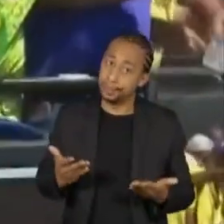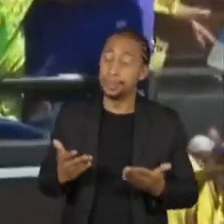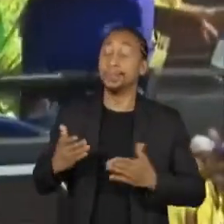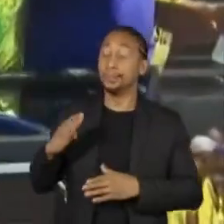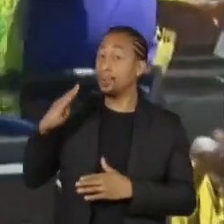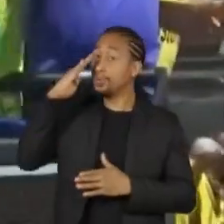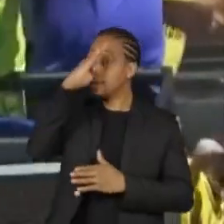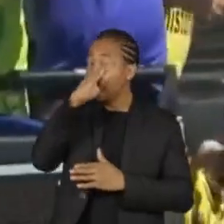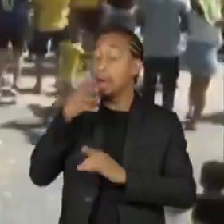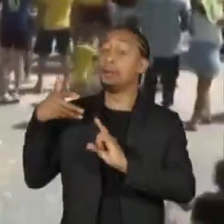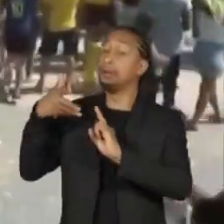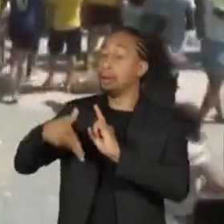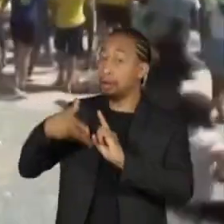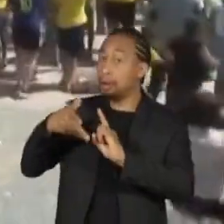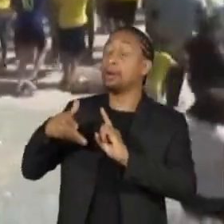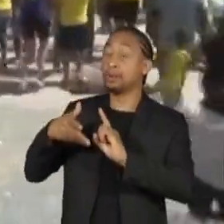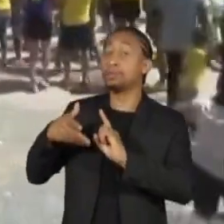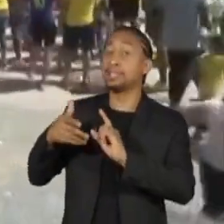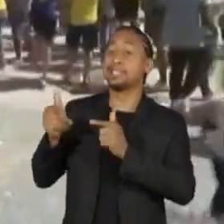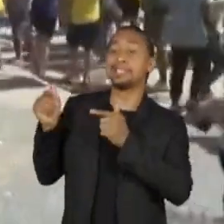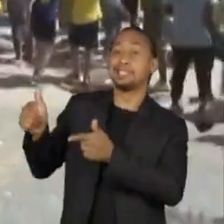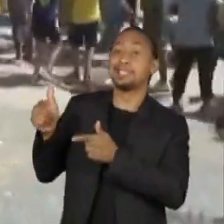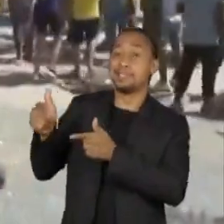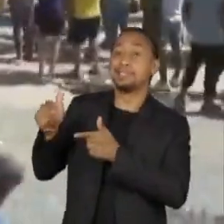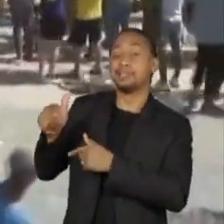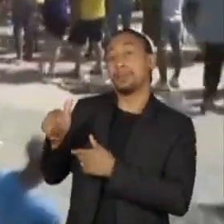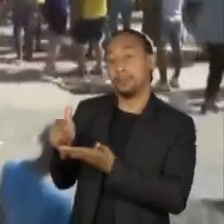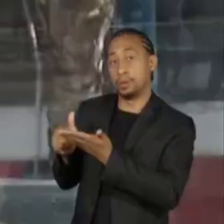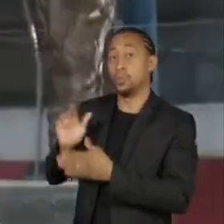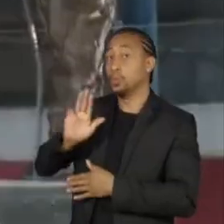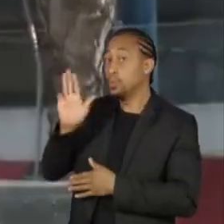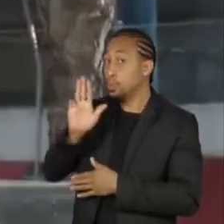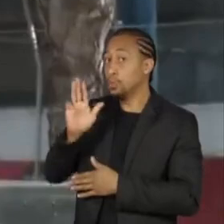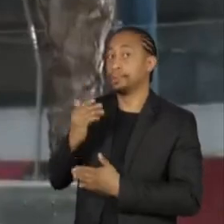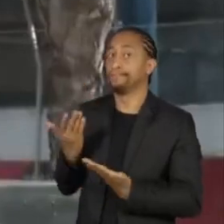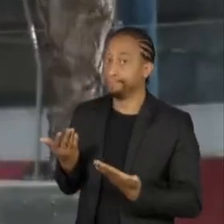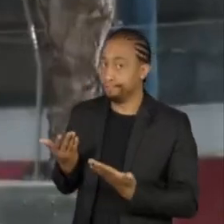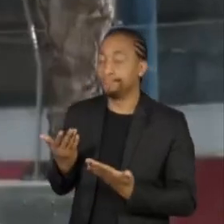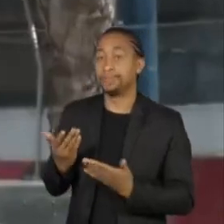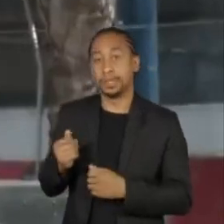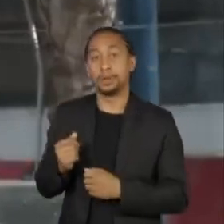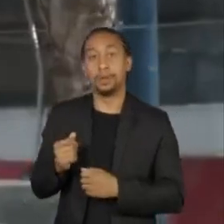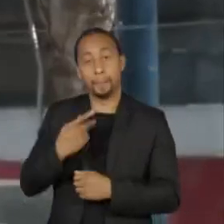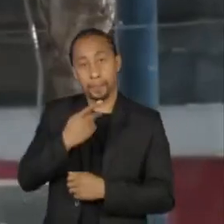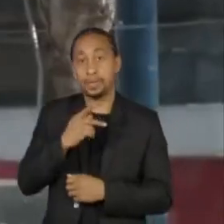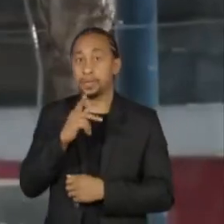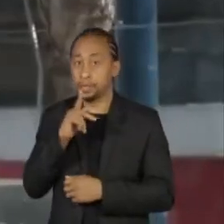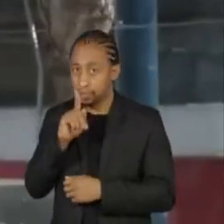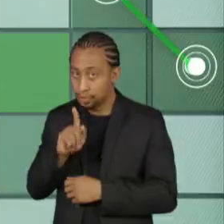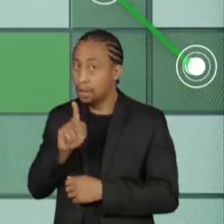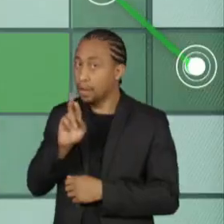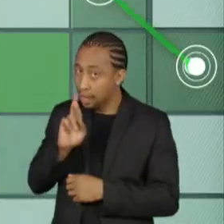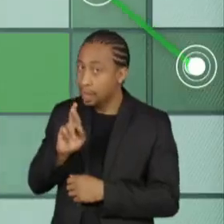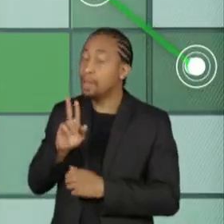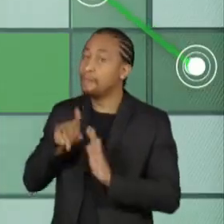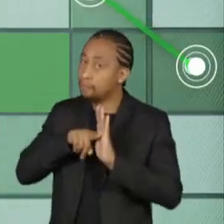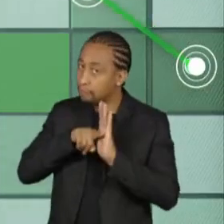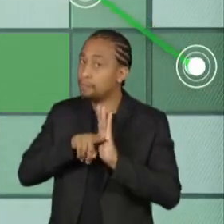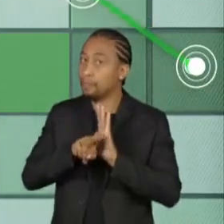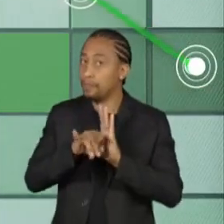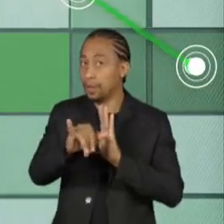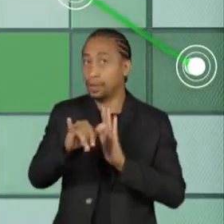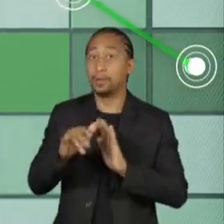campanha de Bolsonaro se refere ao ex-presidente Lula. A Corregedoria da PM vai investigar o caso. Em